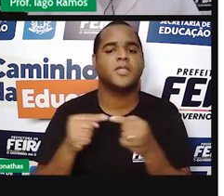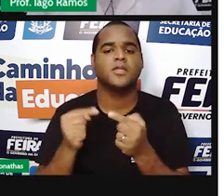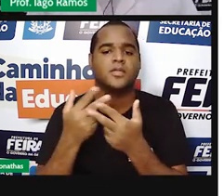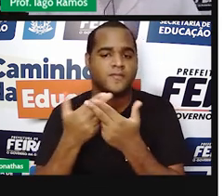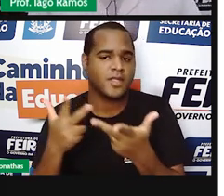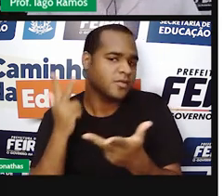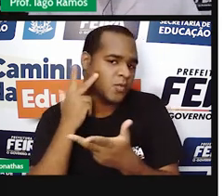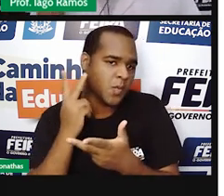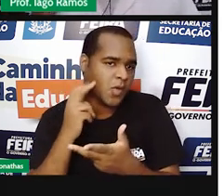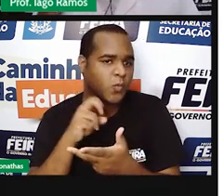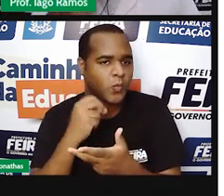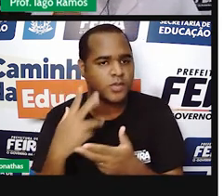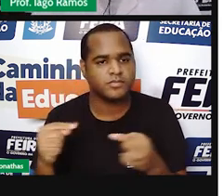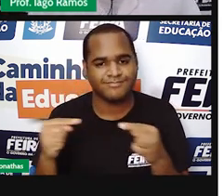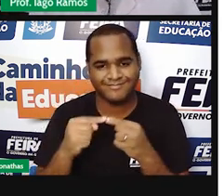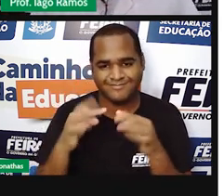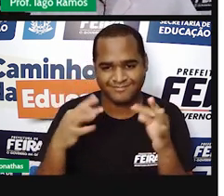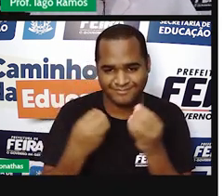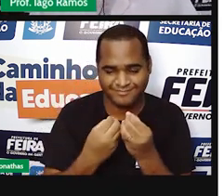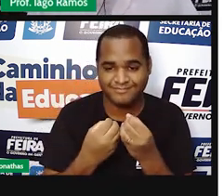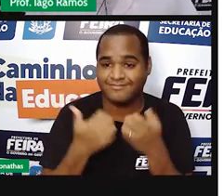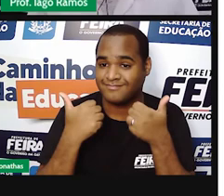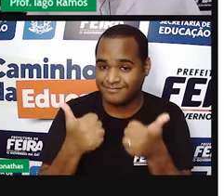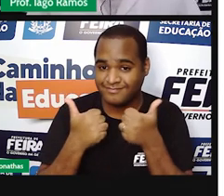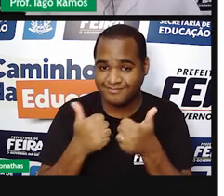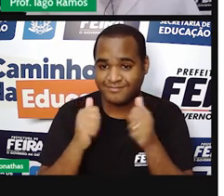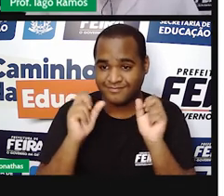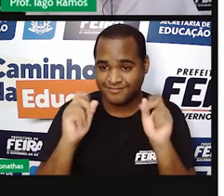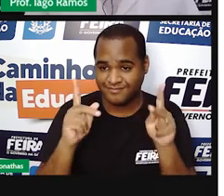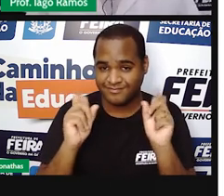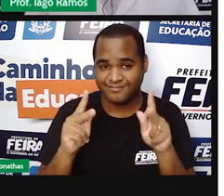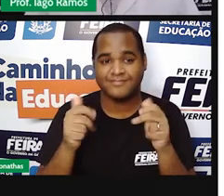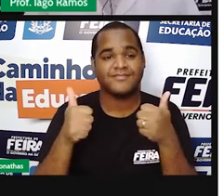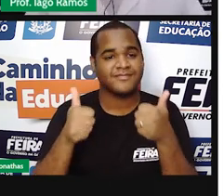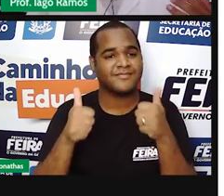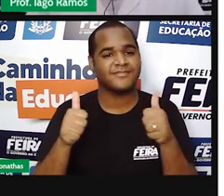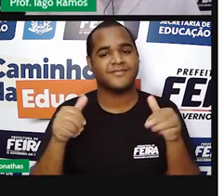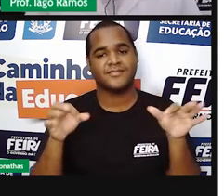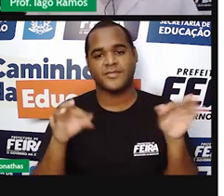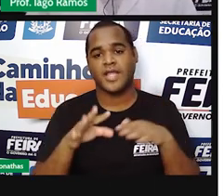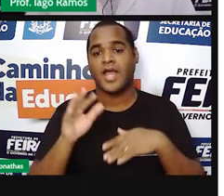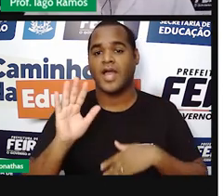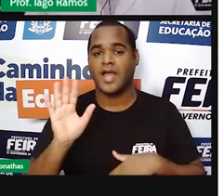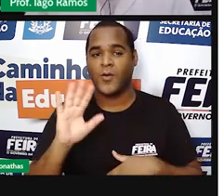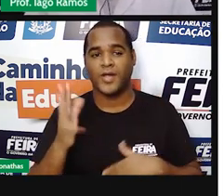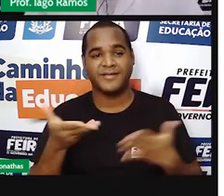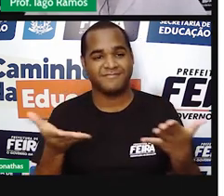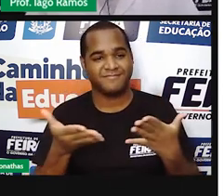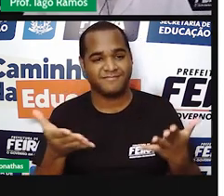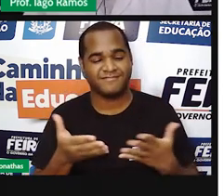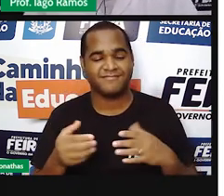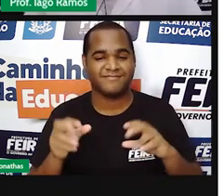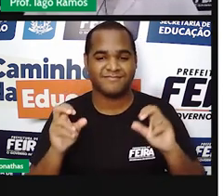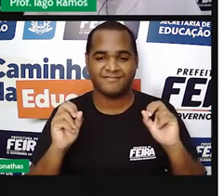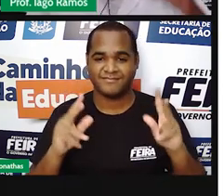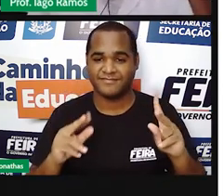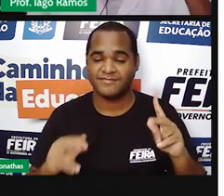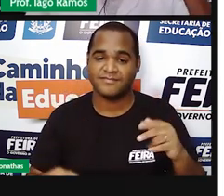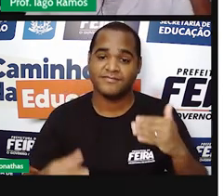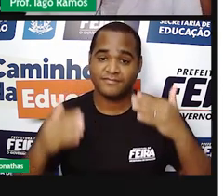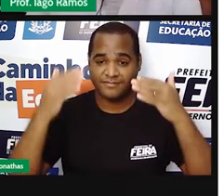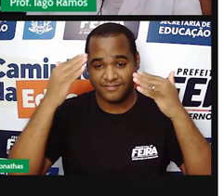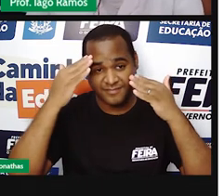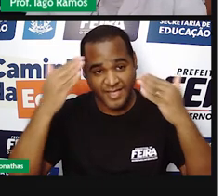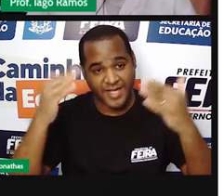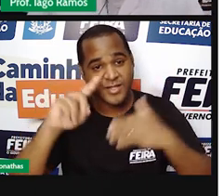ou de inteiro. Beleza? Bacana? É isso aí. Vou me despedindo dessa aula, tá bom? Desde já até